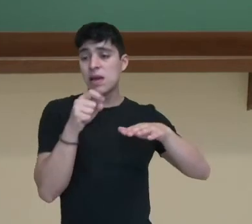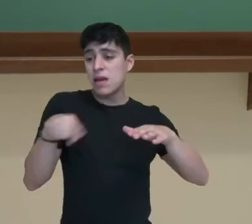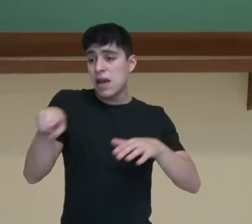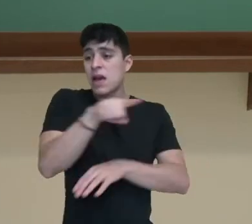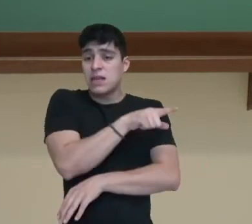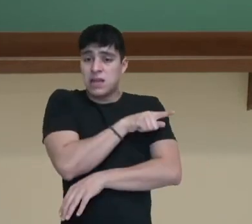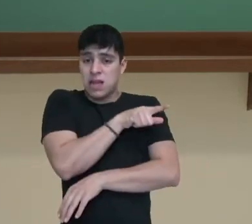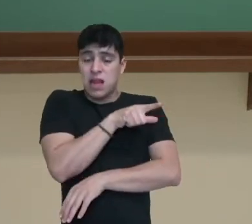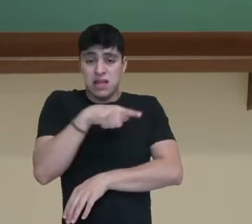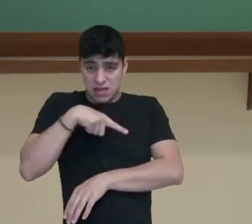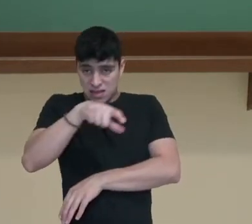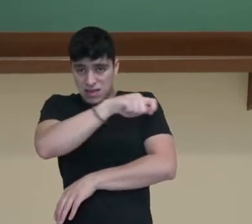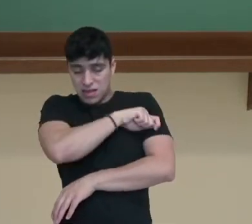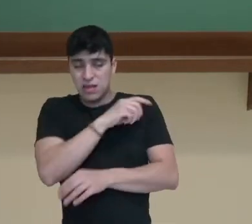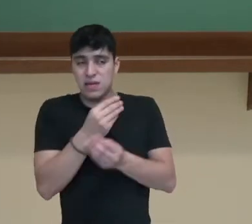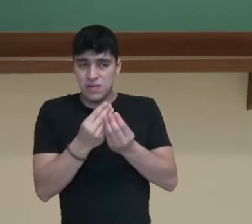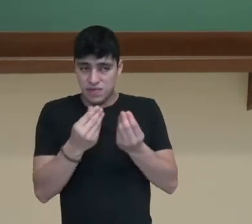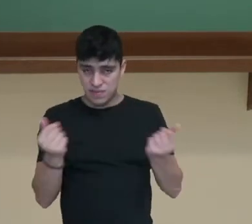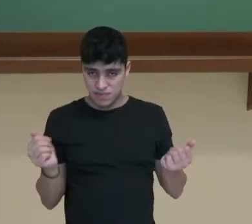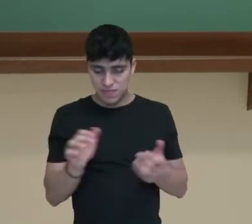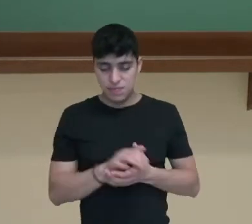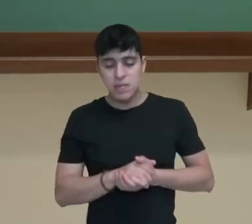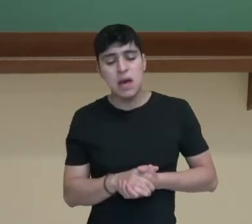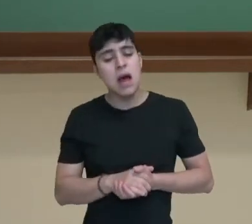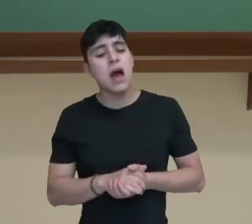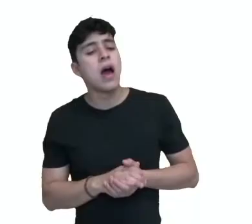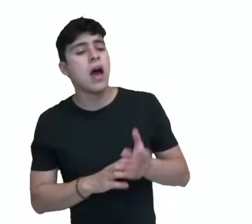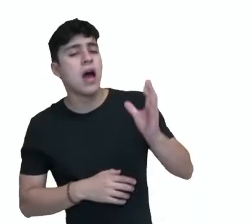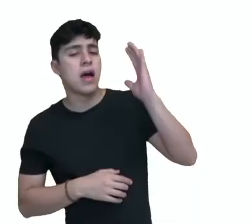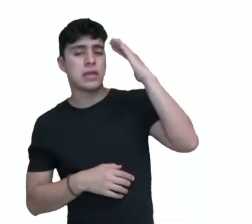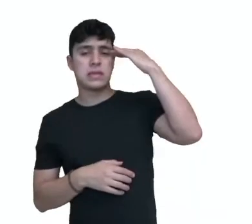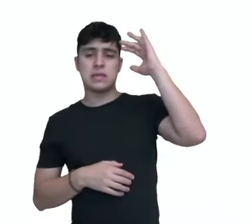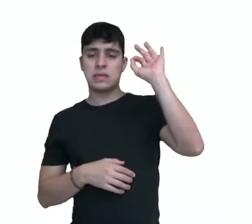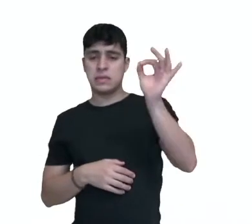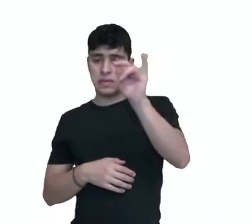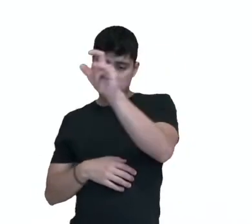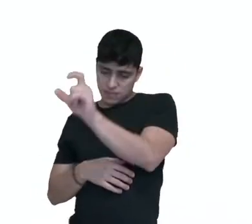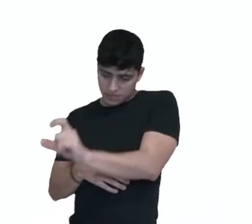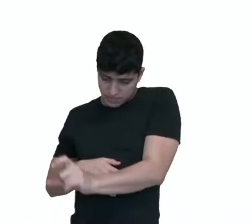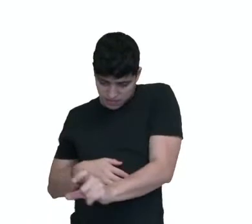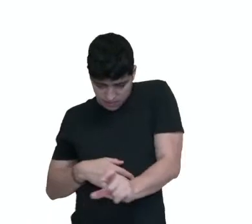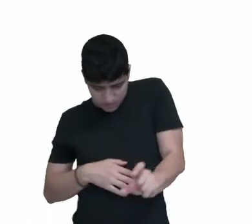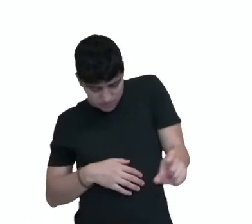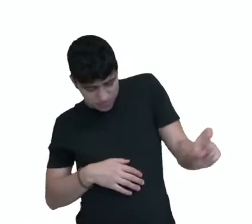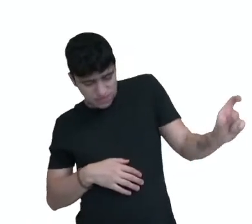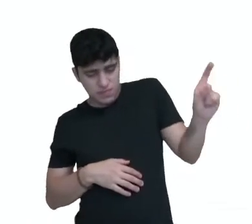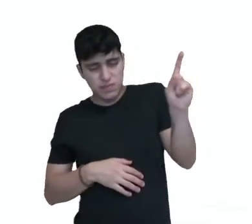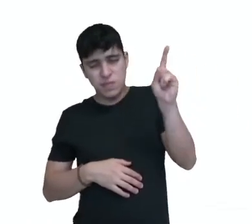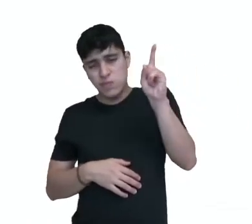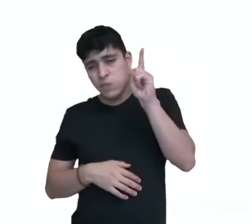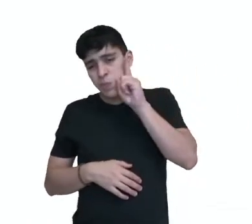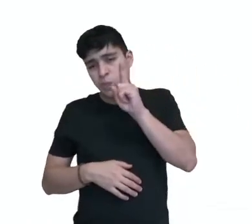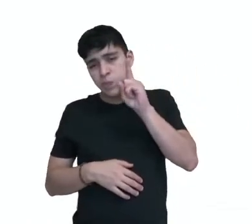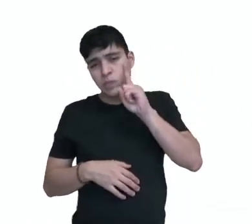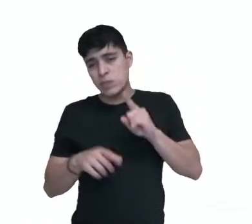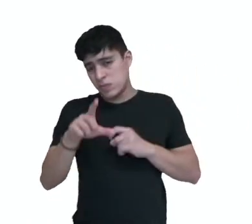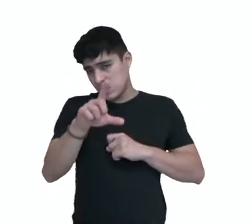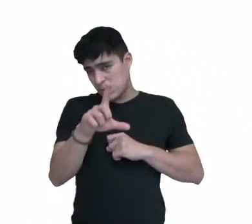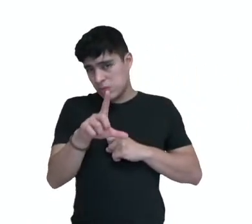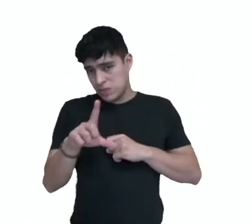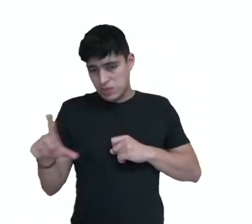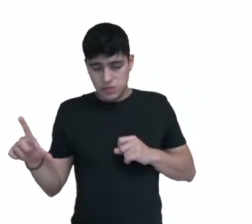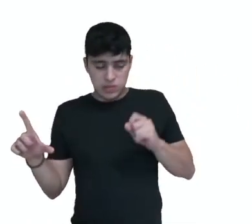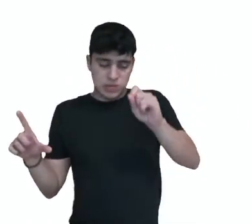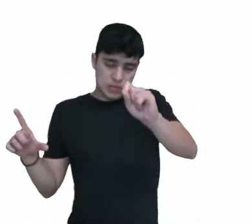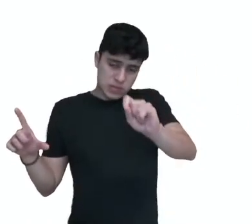percebemos que o Sunbelt, uma área que fica sul, sudeste e sudoeste dos Estados Unidos, além do